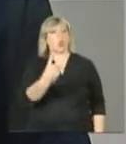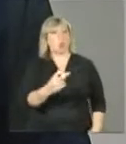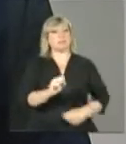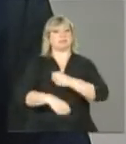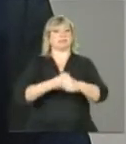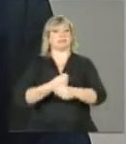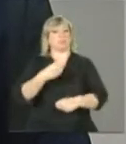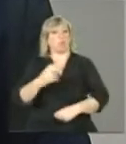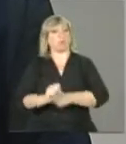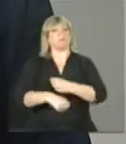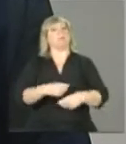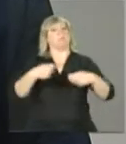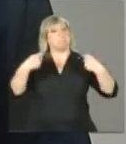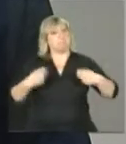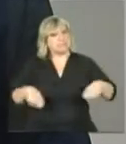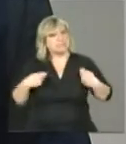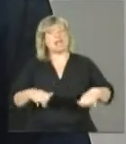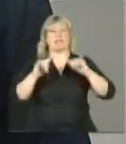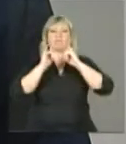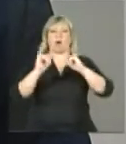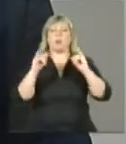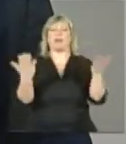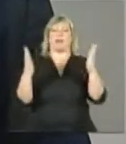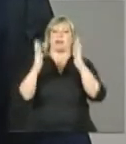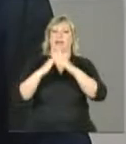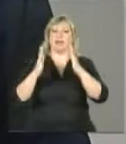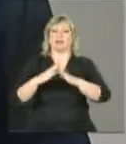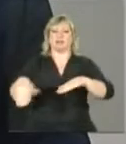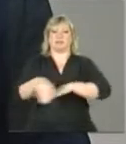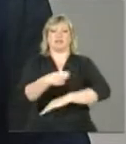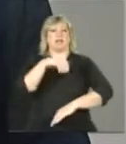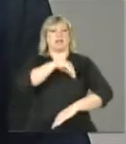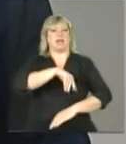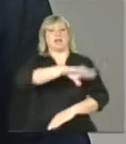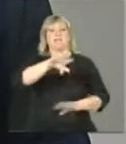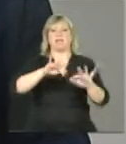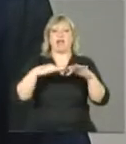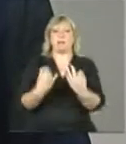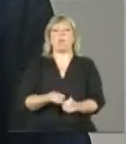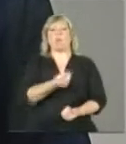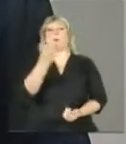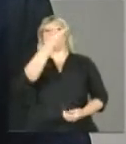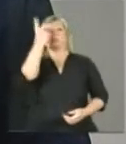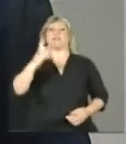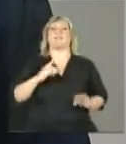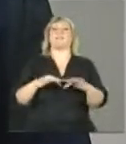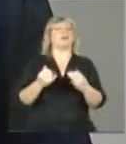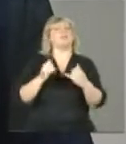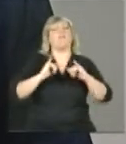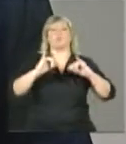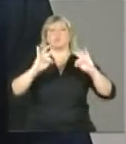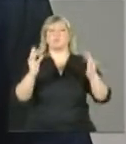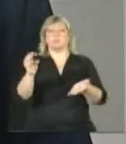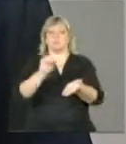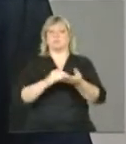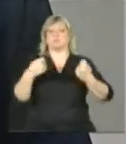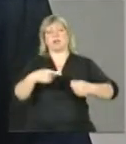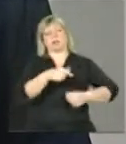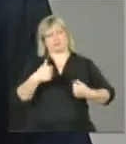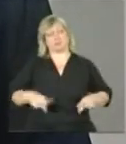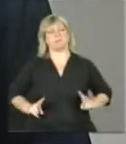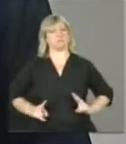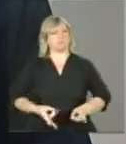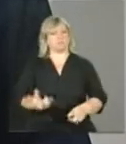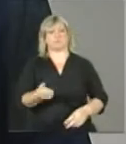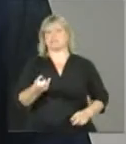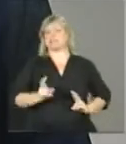permanecer abaixo de R 140, ela permanece no programa recebendo